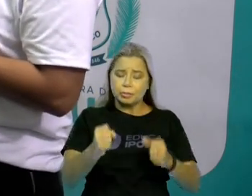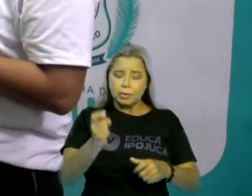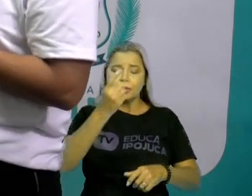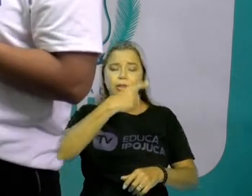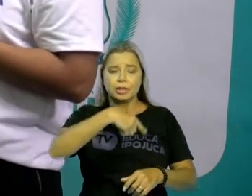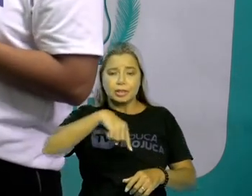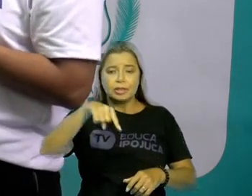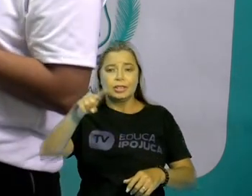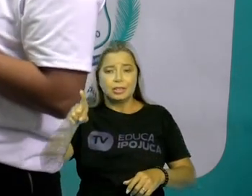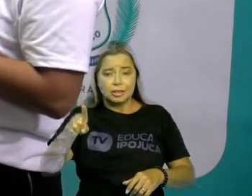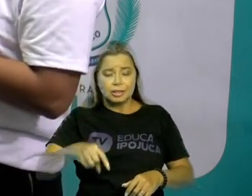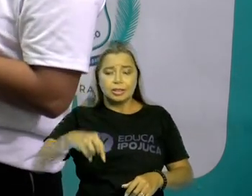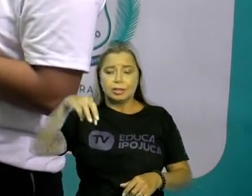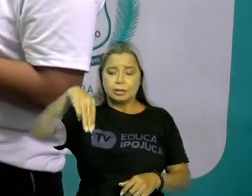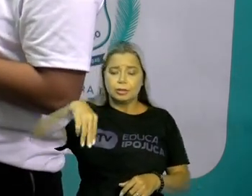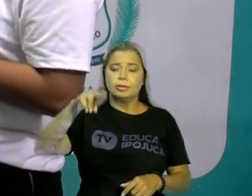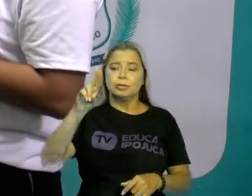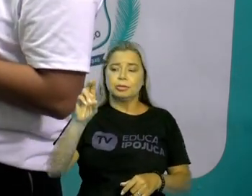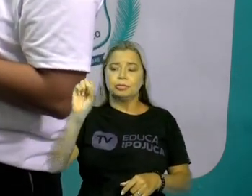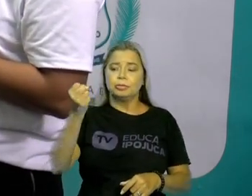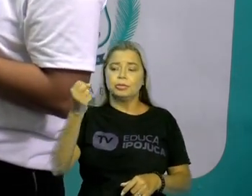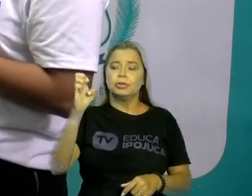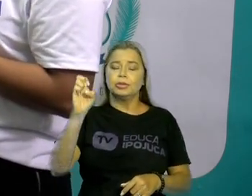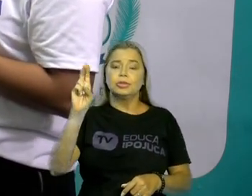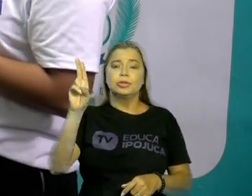Essa parte do nosso audiovisual aqui.